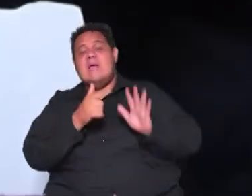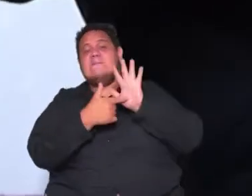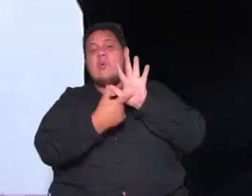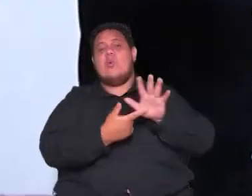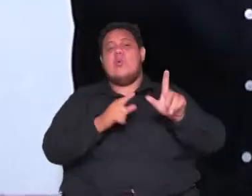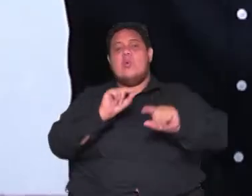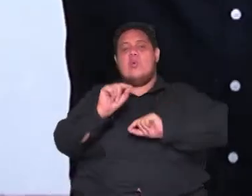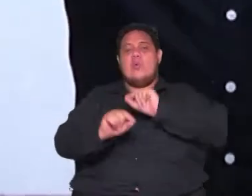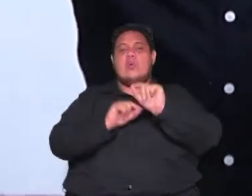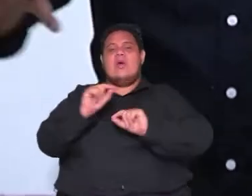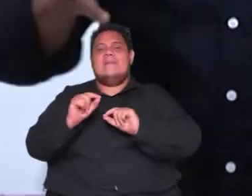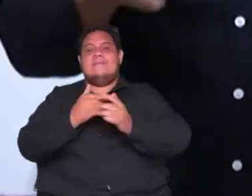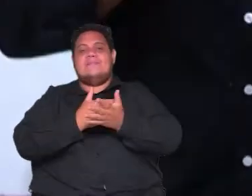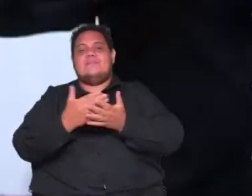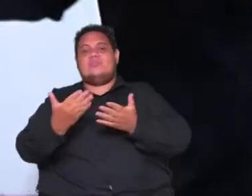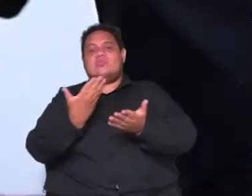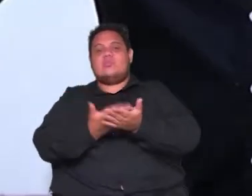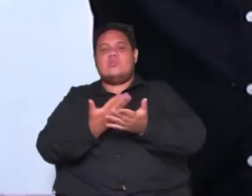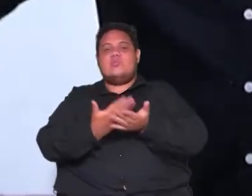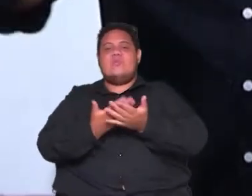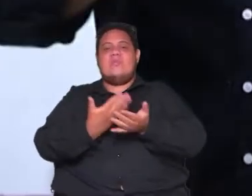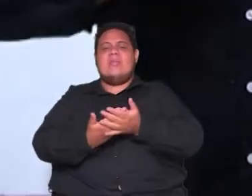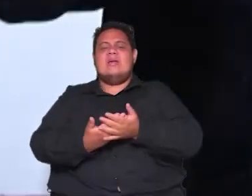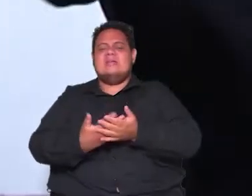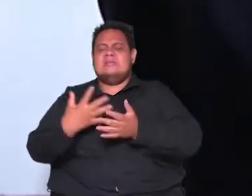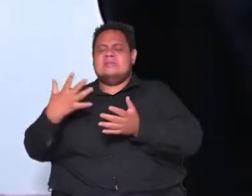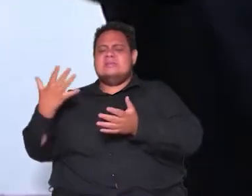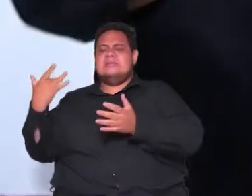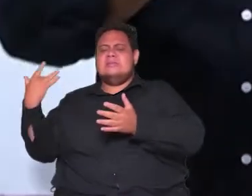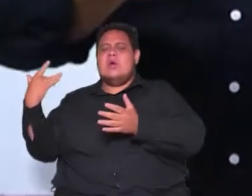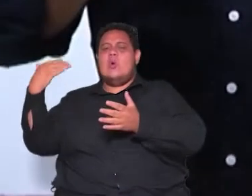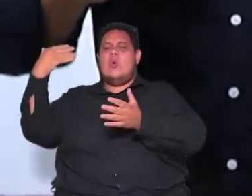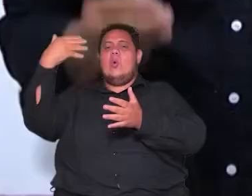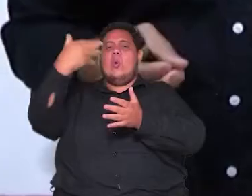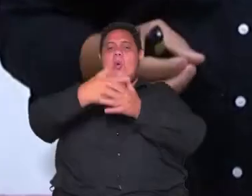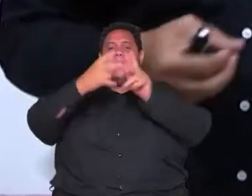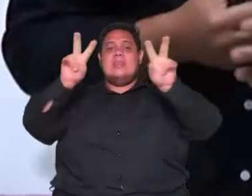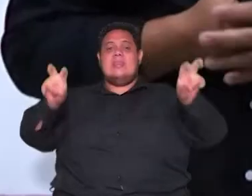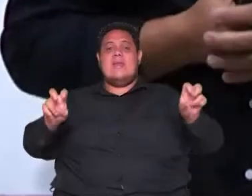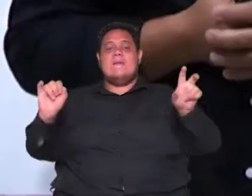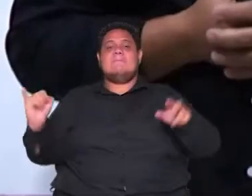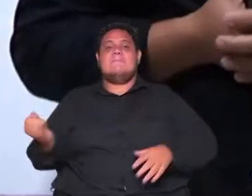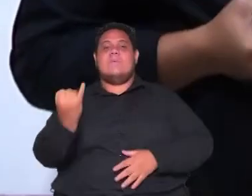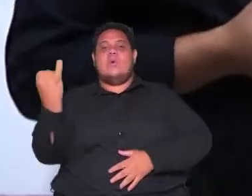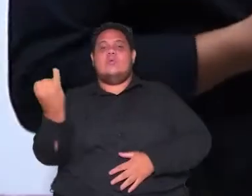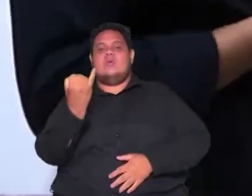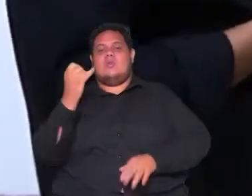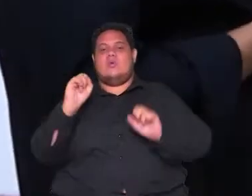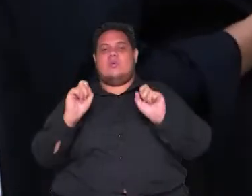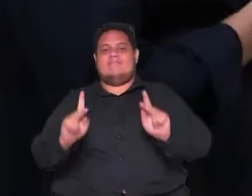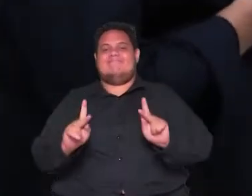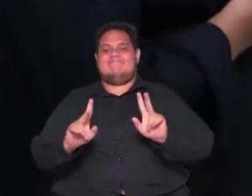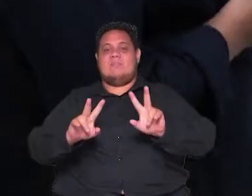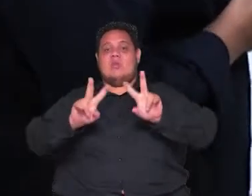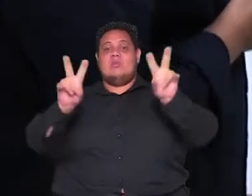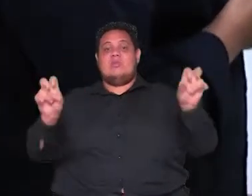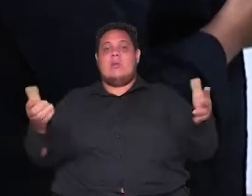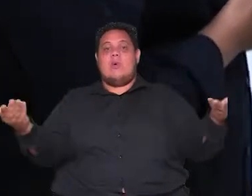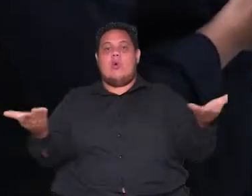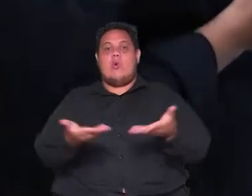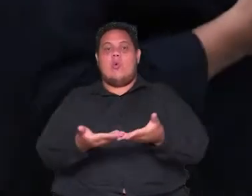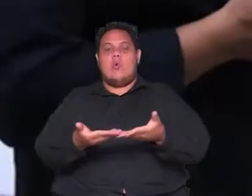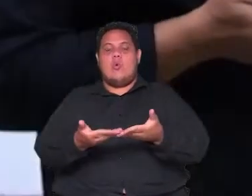nós começamos a estudar o Iluminismo vai puxando pra outros temas também bastante importantes, ok? Então, o tema de hoje,